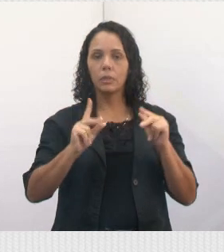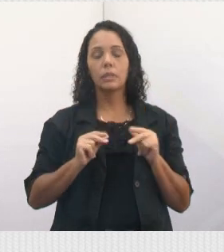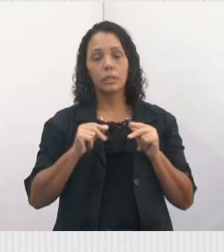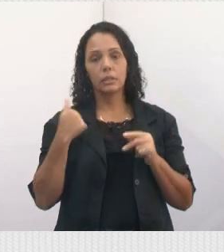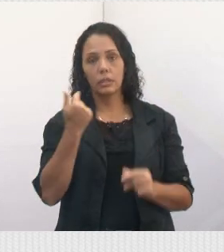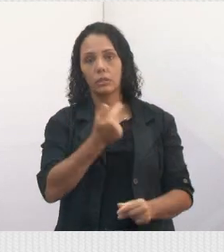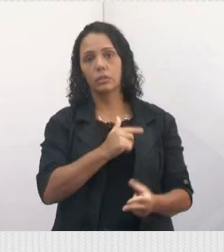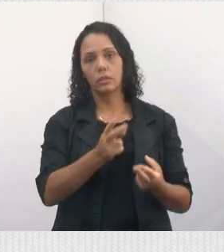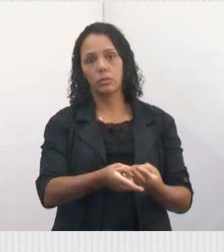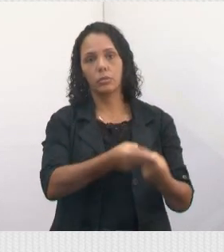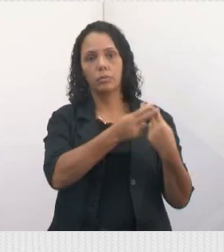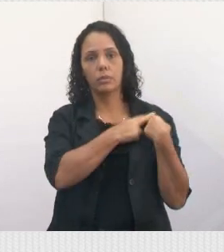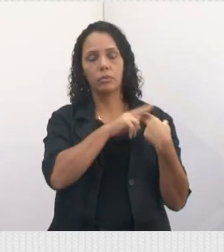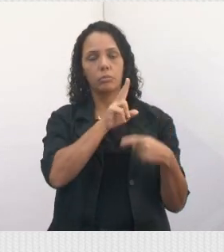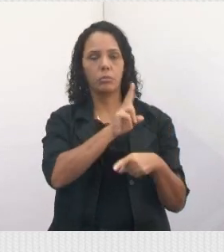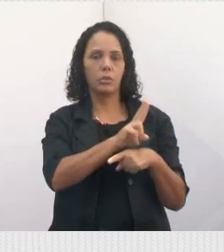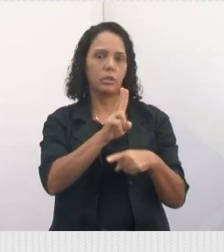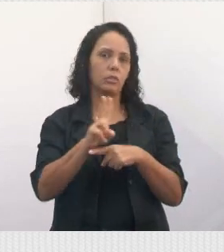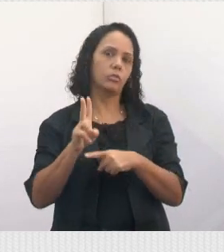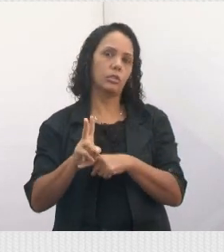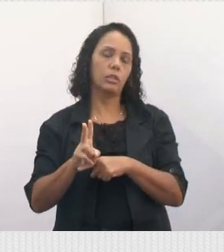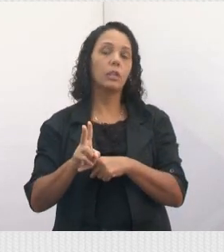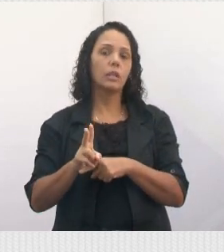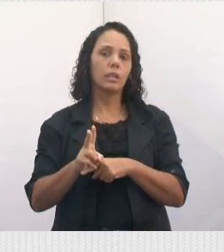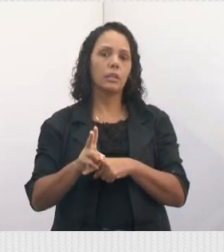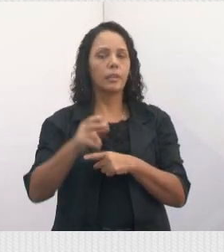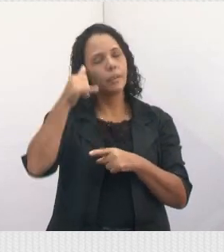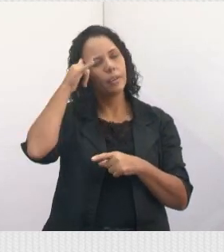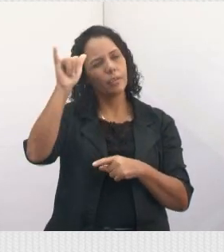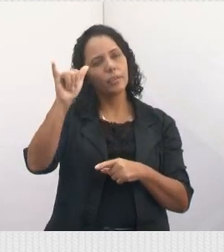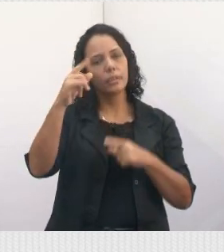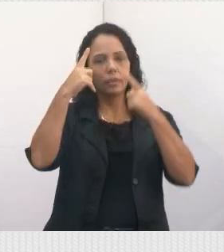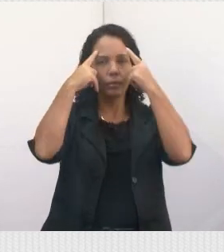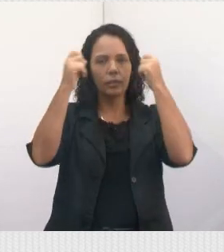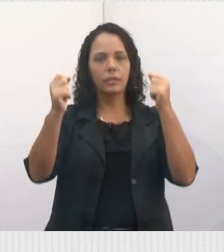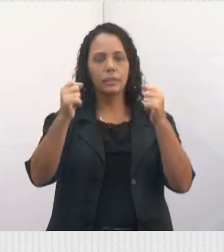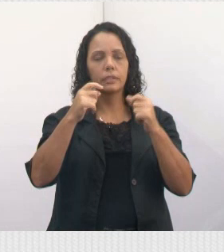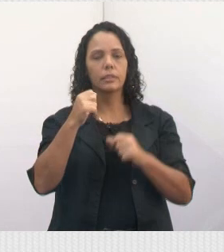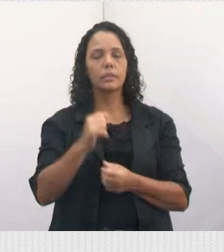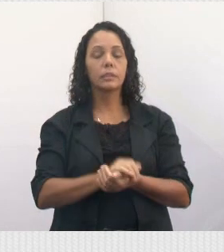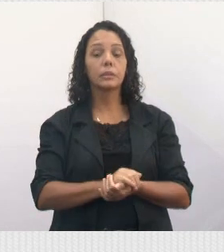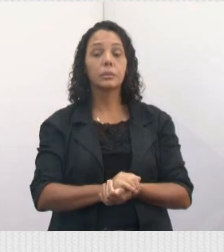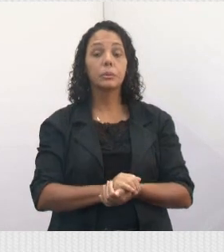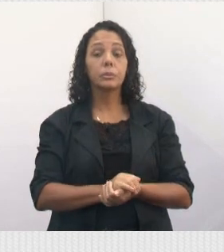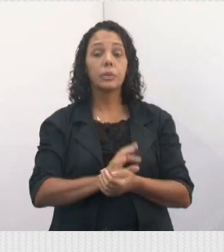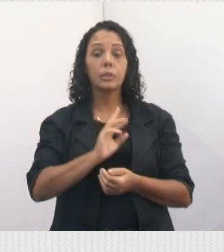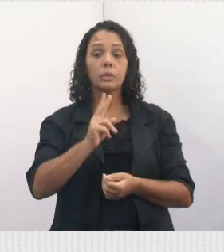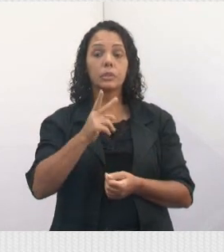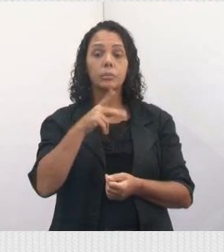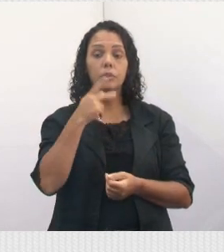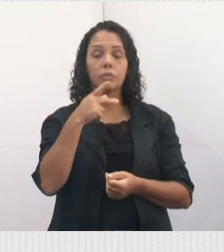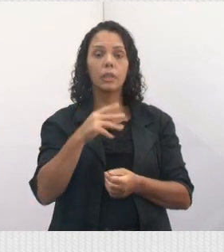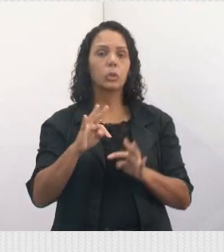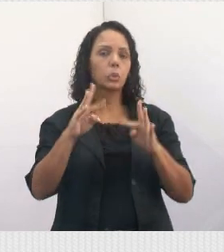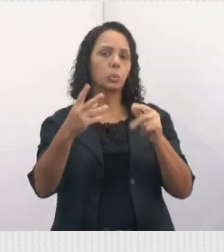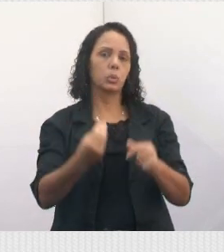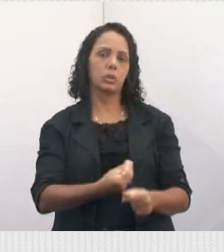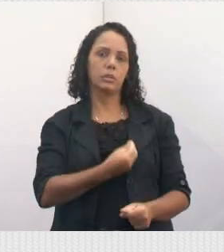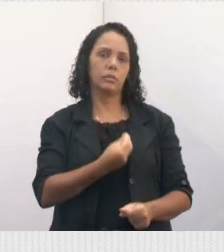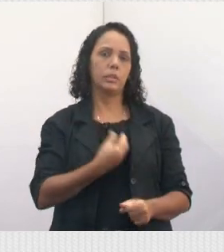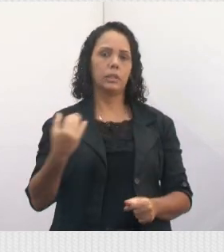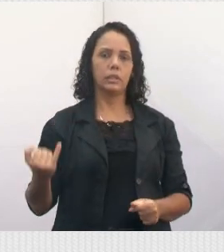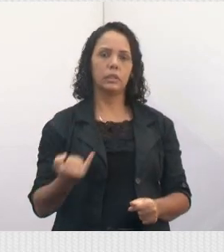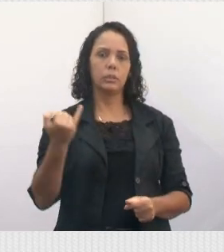responsabilidade protegê-los contra qualquer forma de violência e exploração. É o que eu falo, gente? Toda vida importa, né?